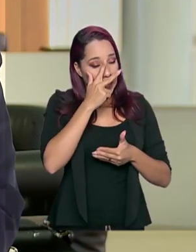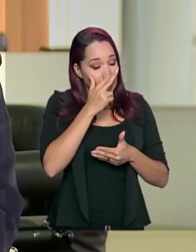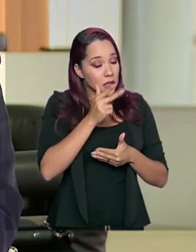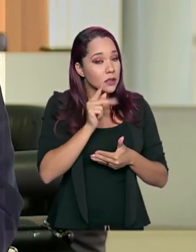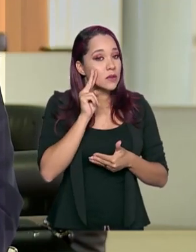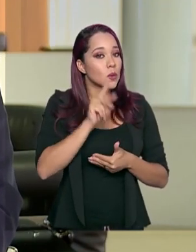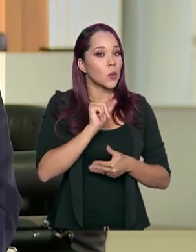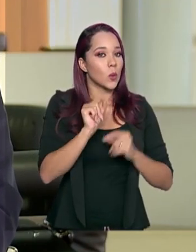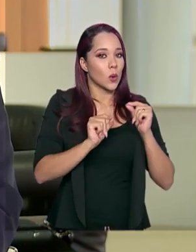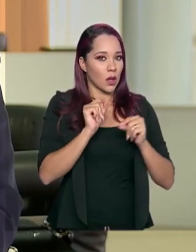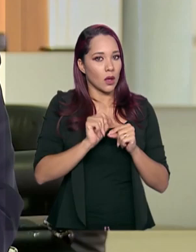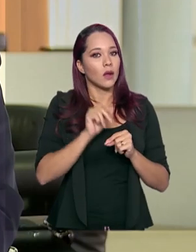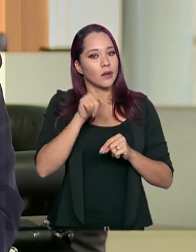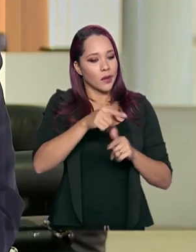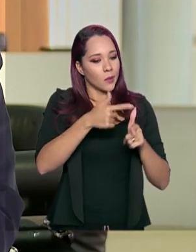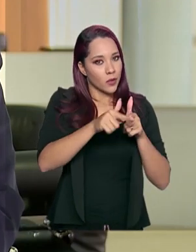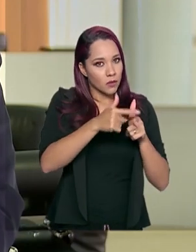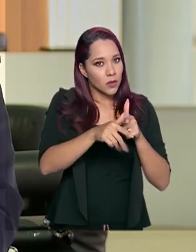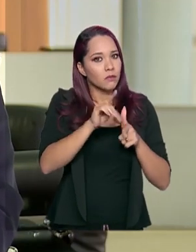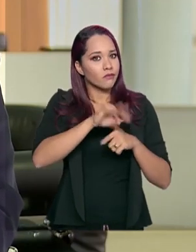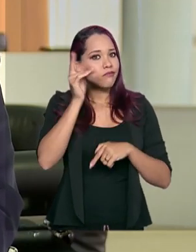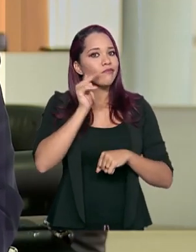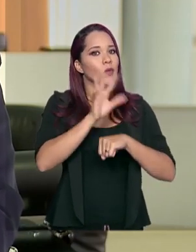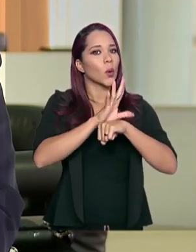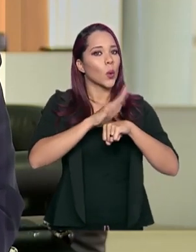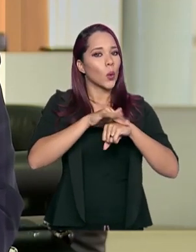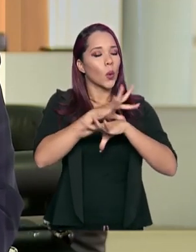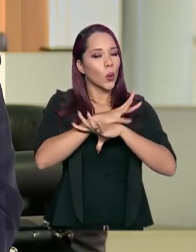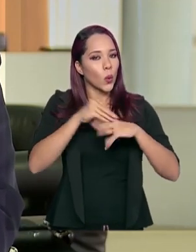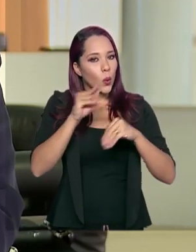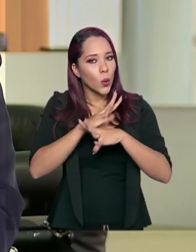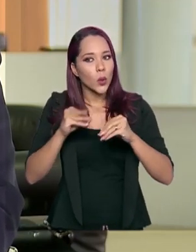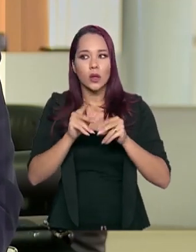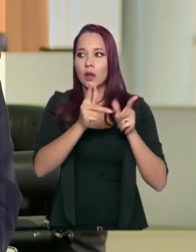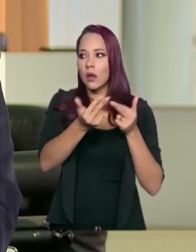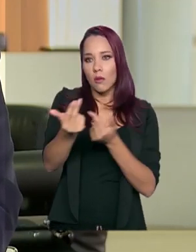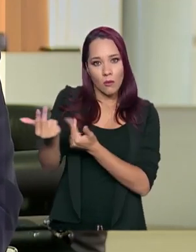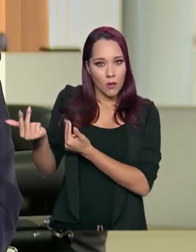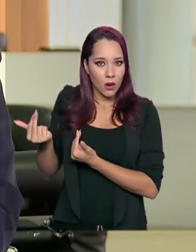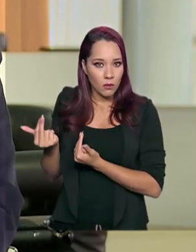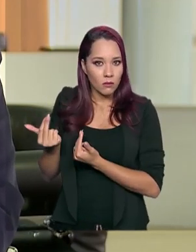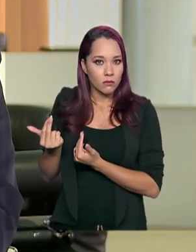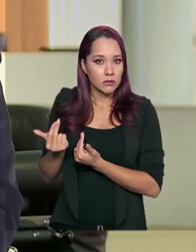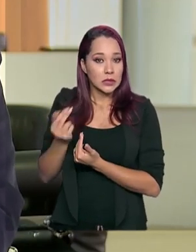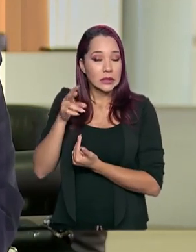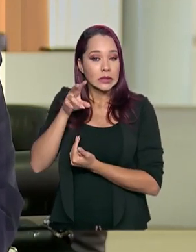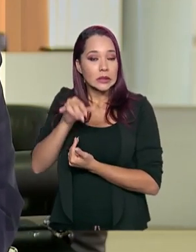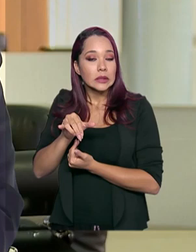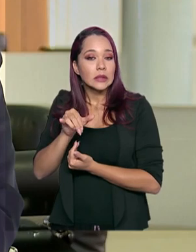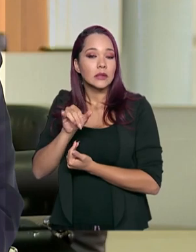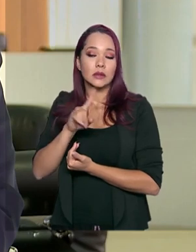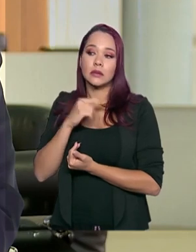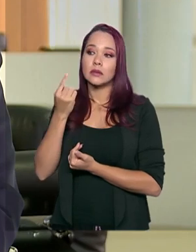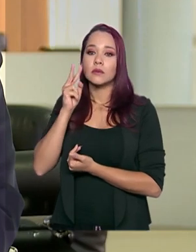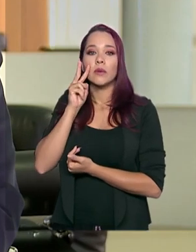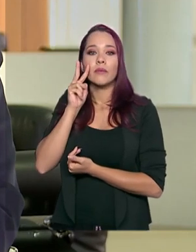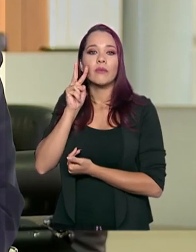que, embora tenham problemas, eles estão se curando da mesma forma que em outros casos. Se nós formos considerar